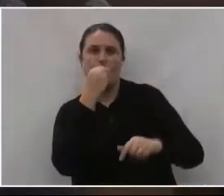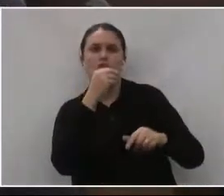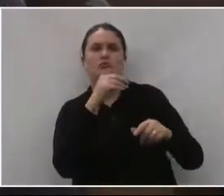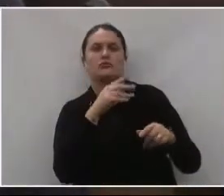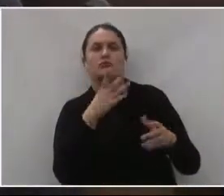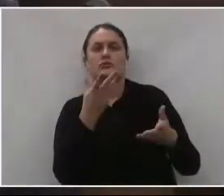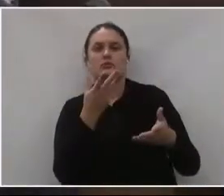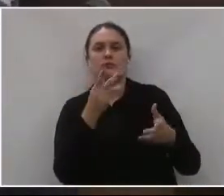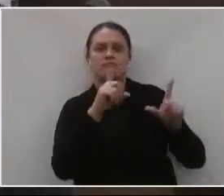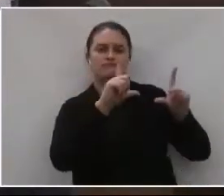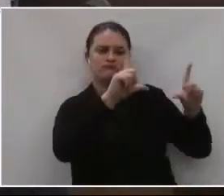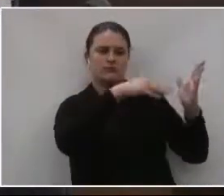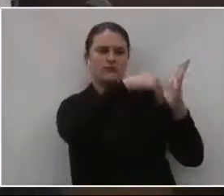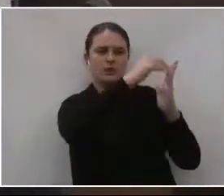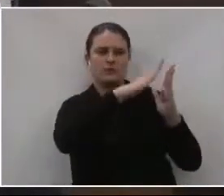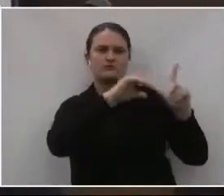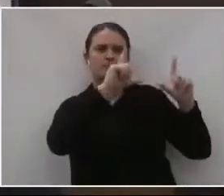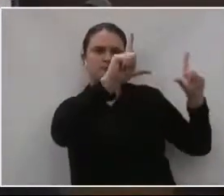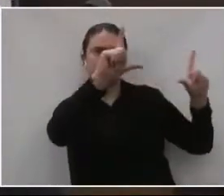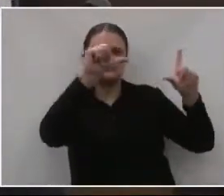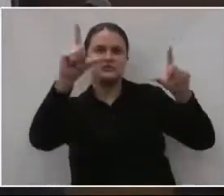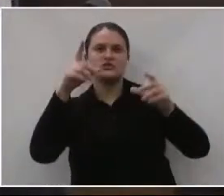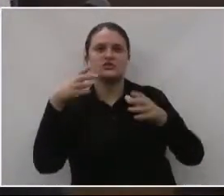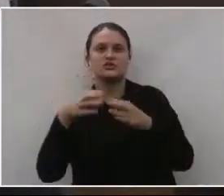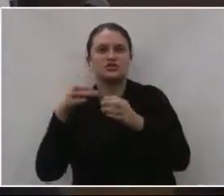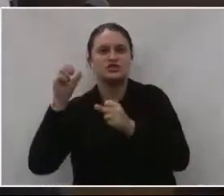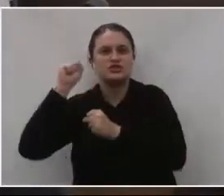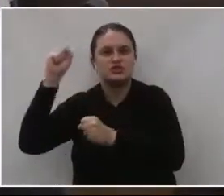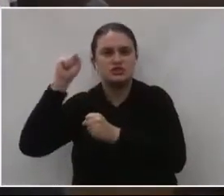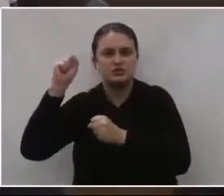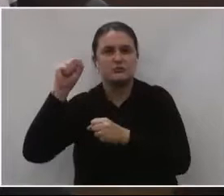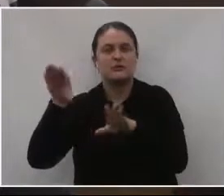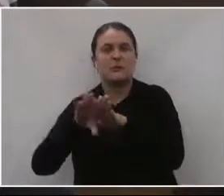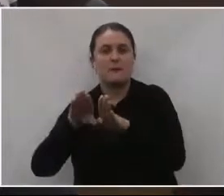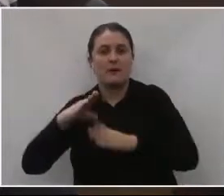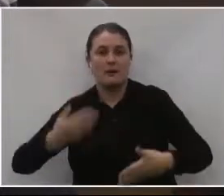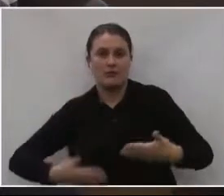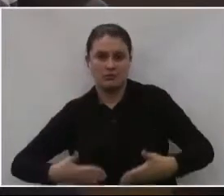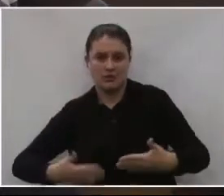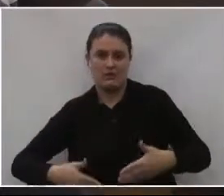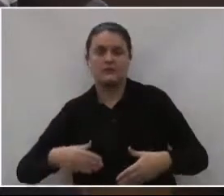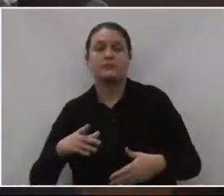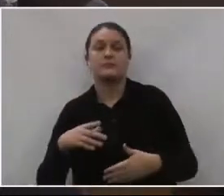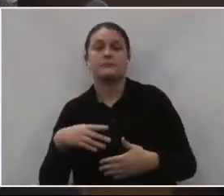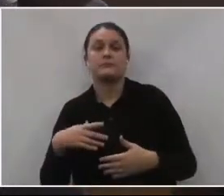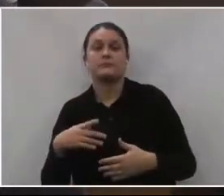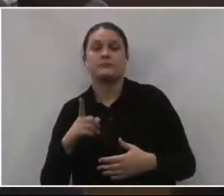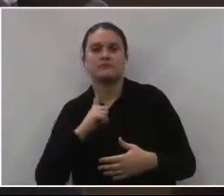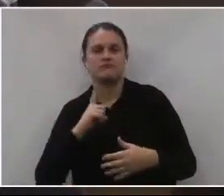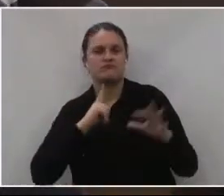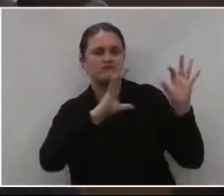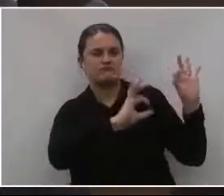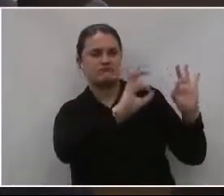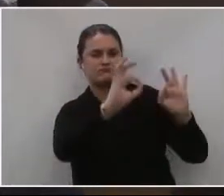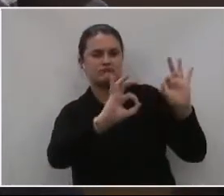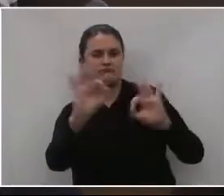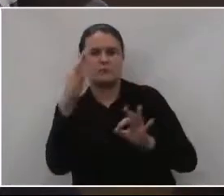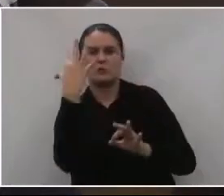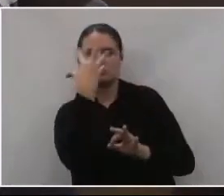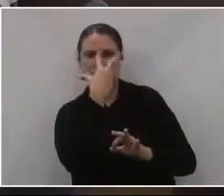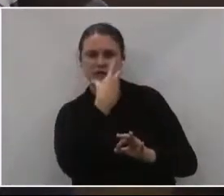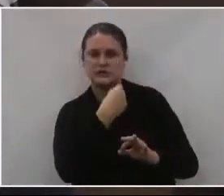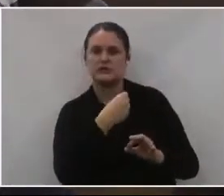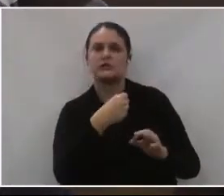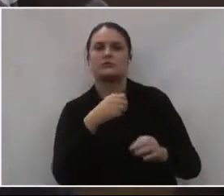quadros, com fotos de equipes da época e jogadores. Então teremos lá, bem organizado lá, se Deus